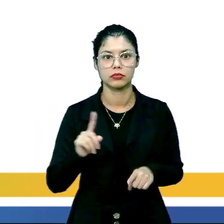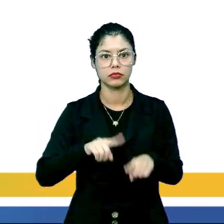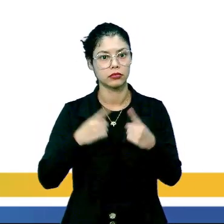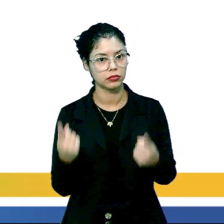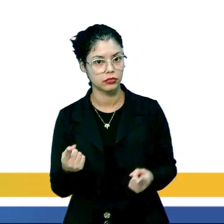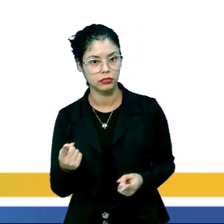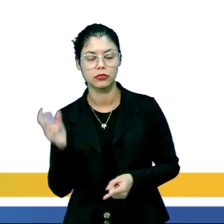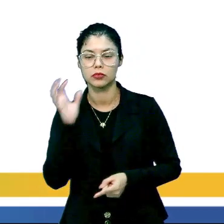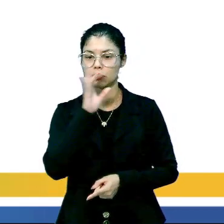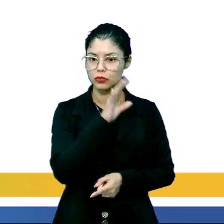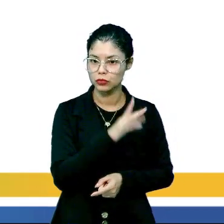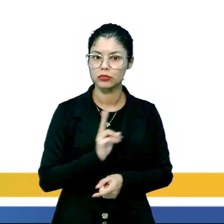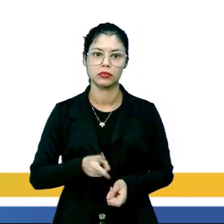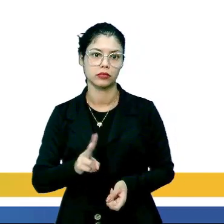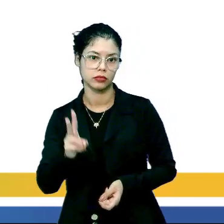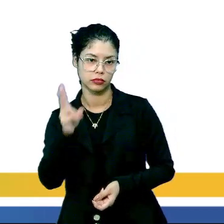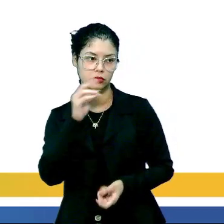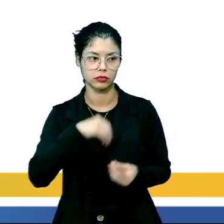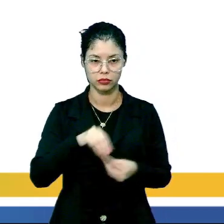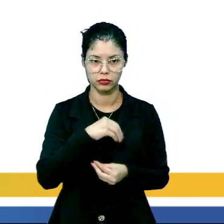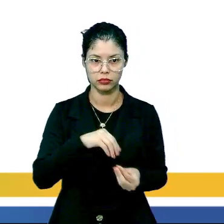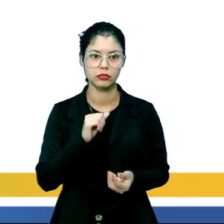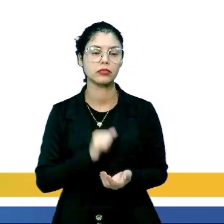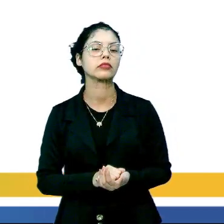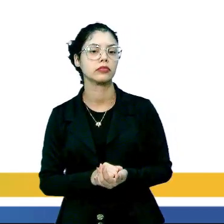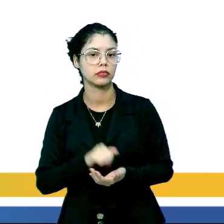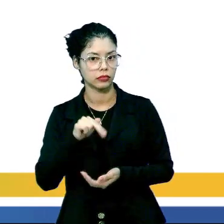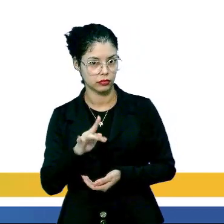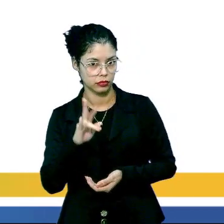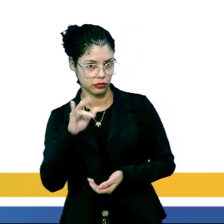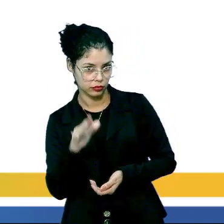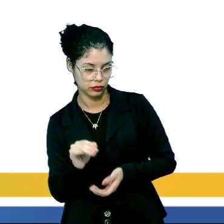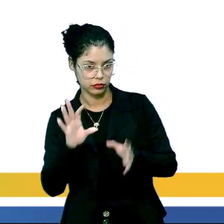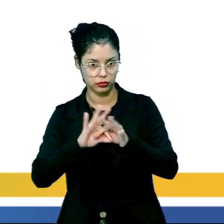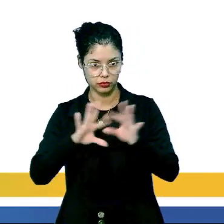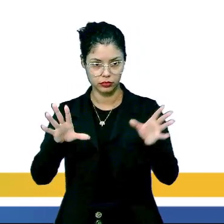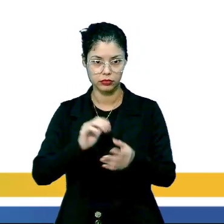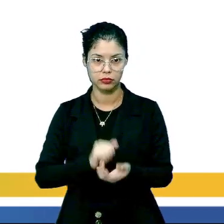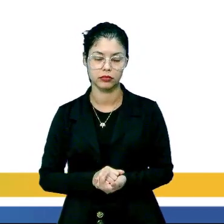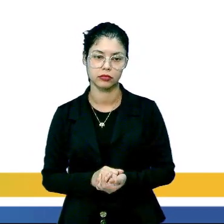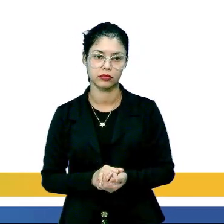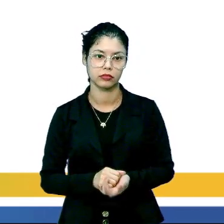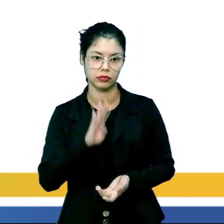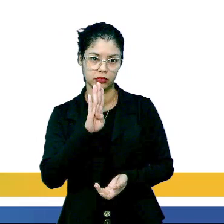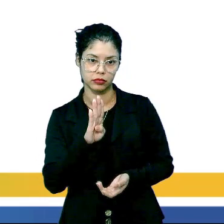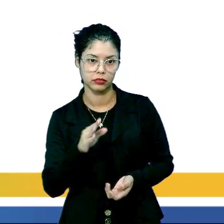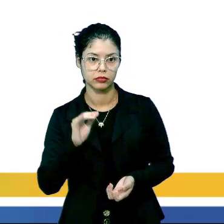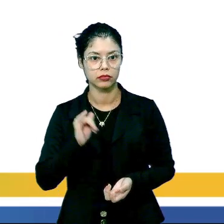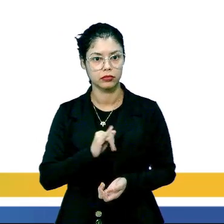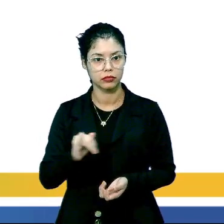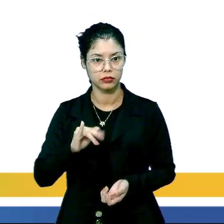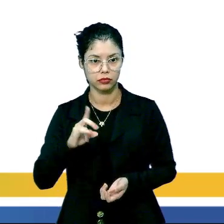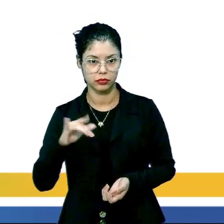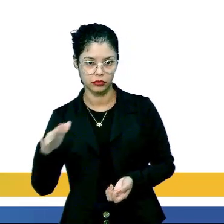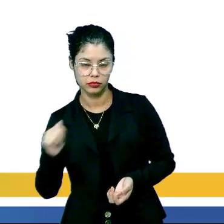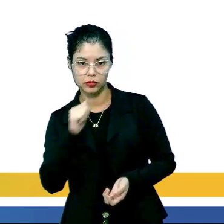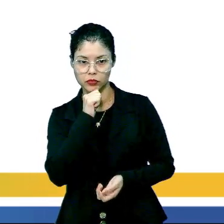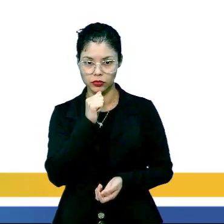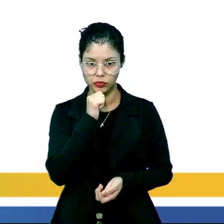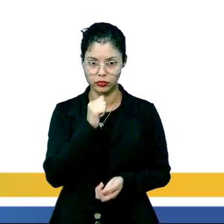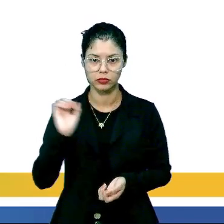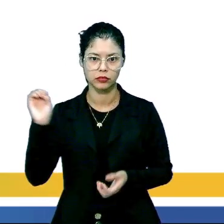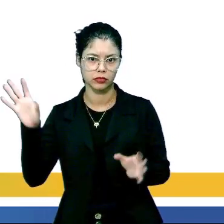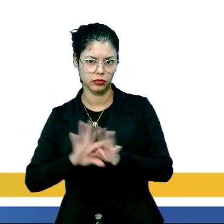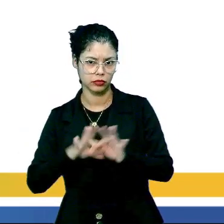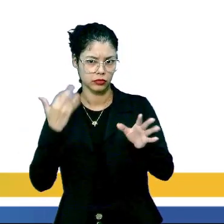porém, não é o calor que dá continuidade à reação. É um nêutron que é liberado, né? Então, letra B. Fissão do urânio